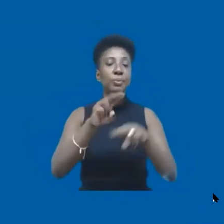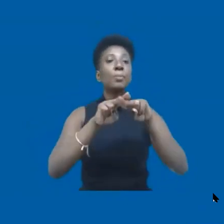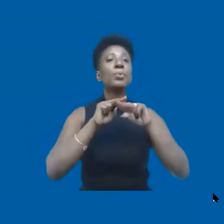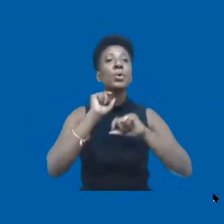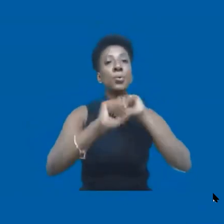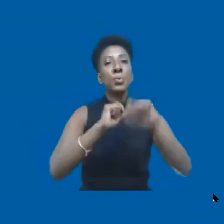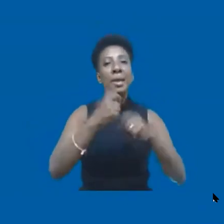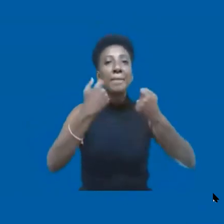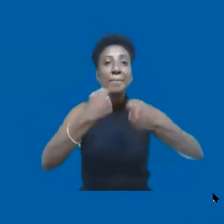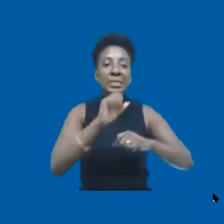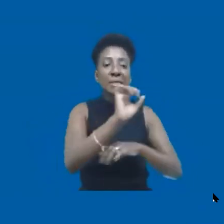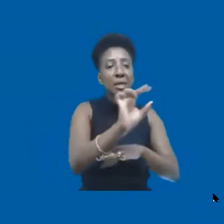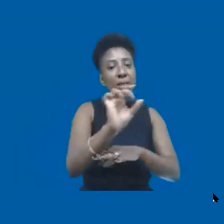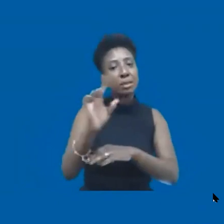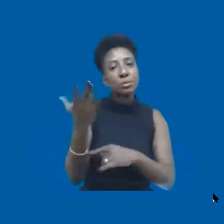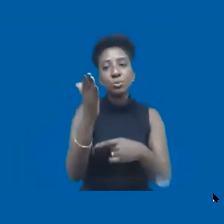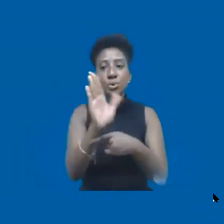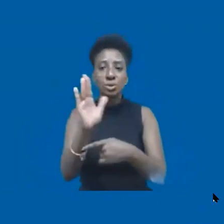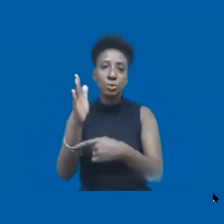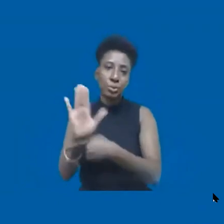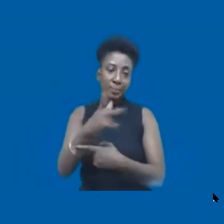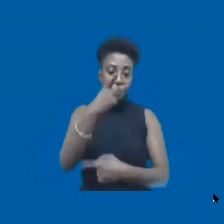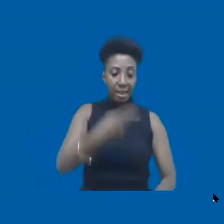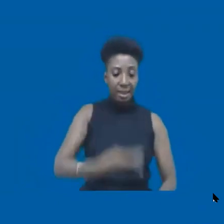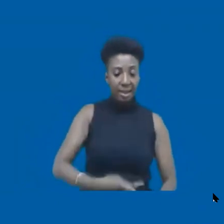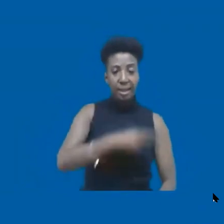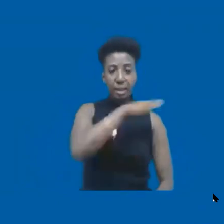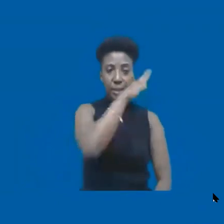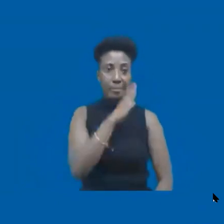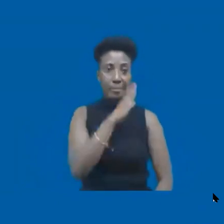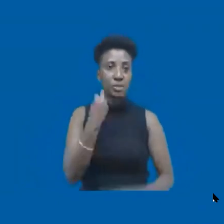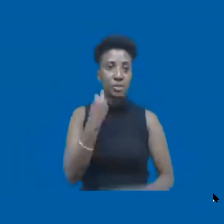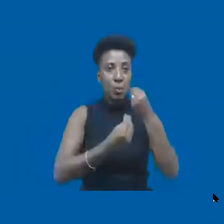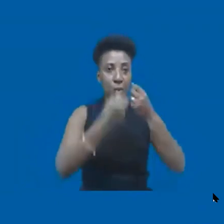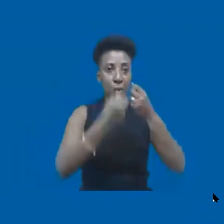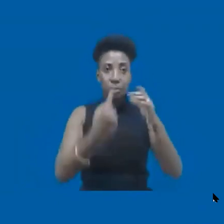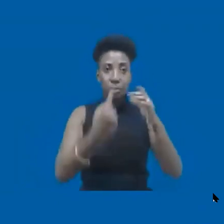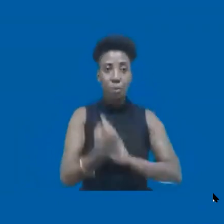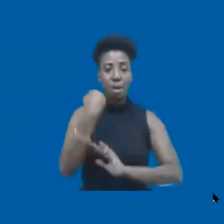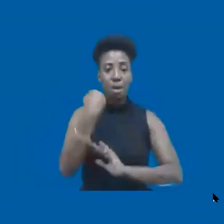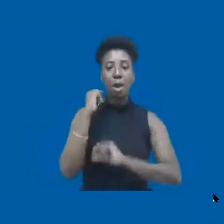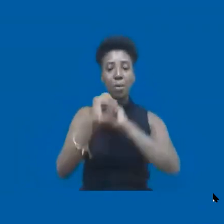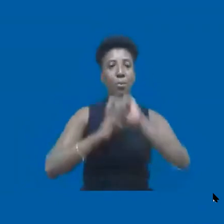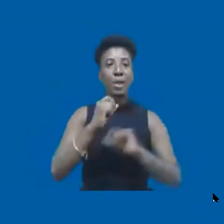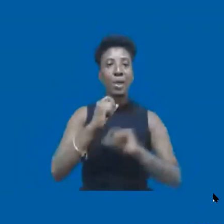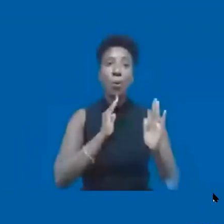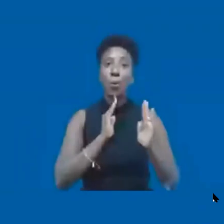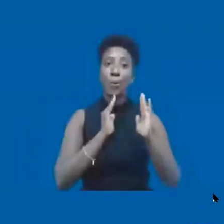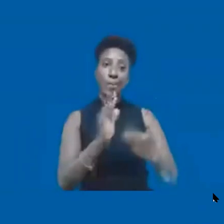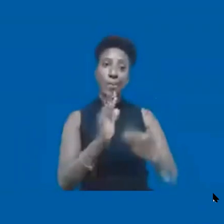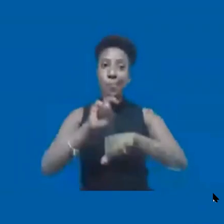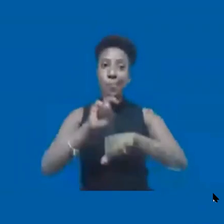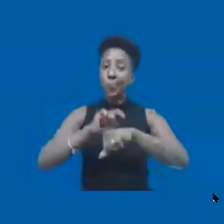ajudar essas pessoas. Aqui no Brasil, como o Renê falou, a situação não foge desse